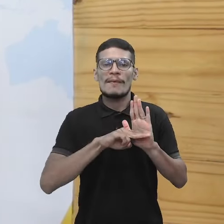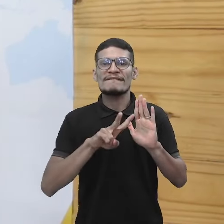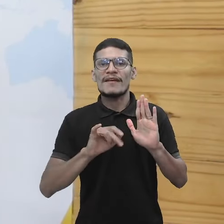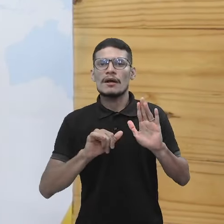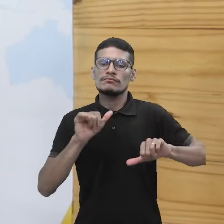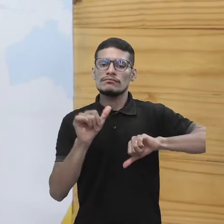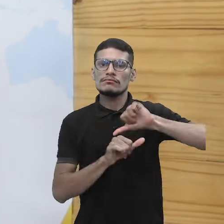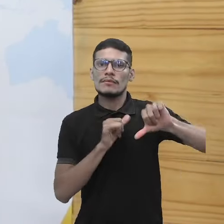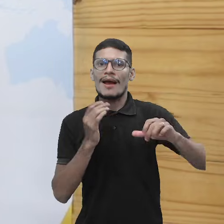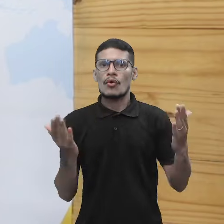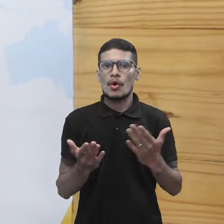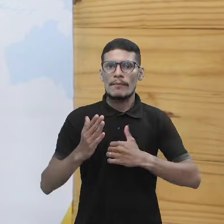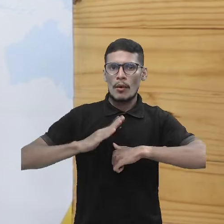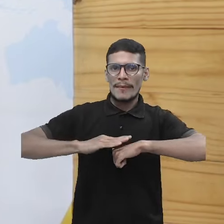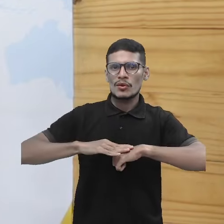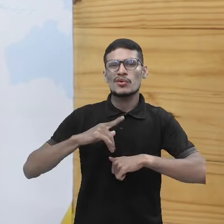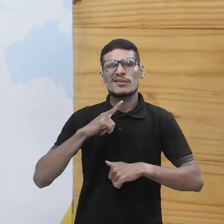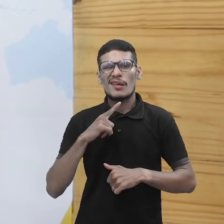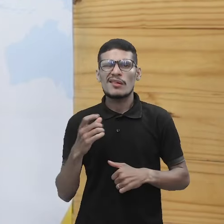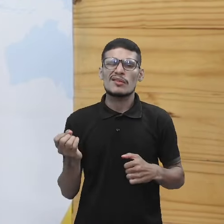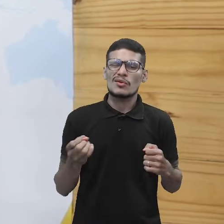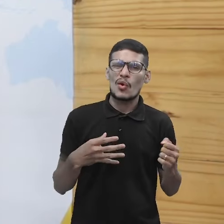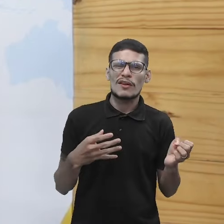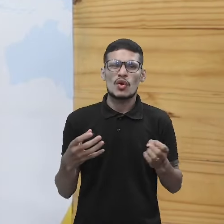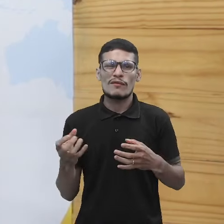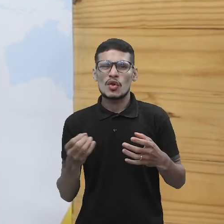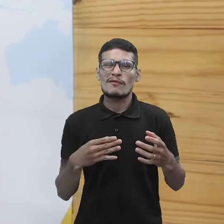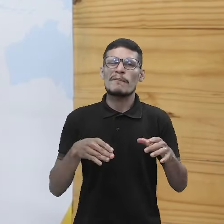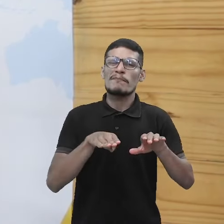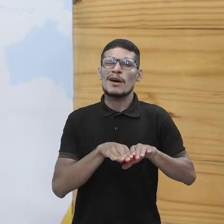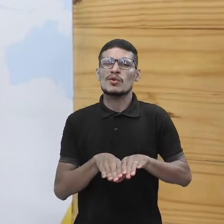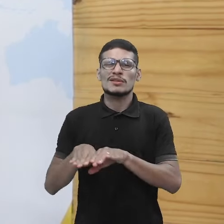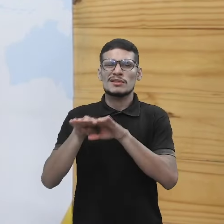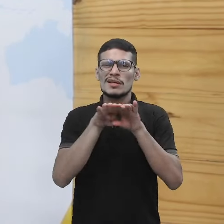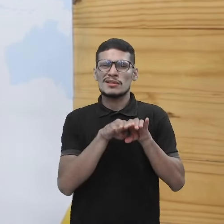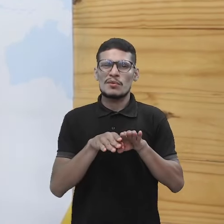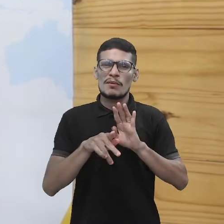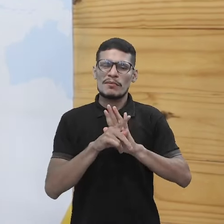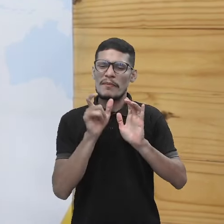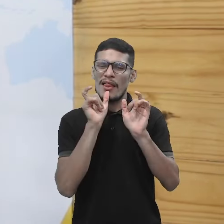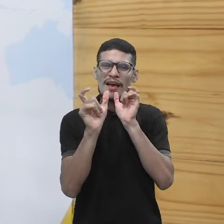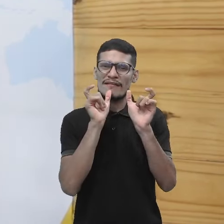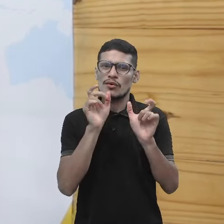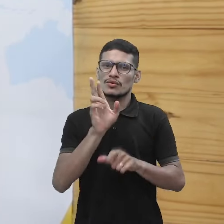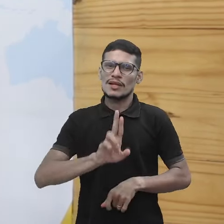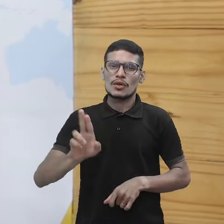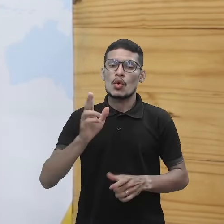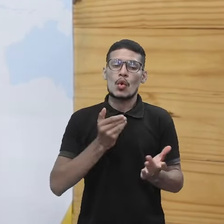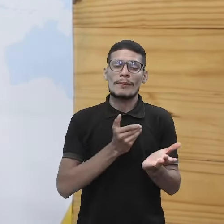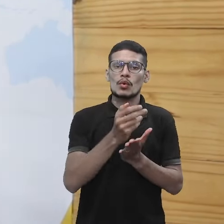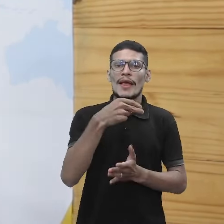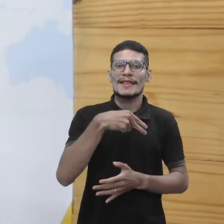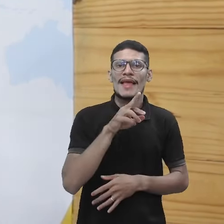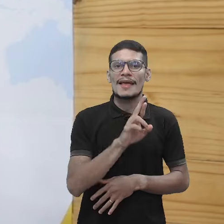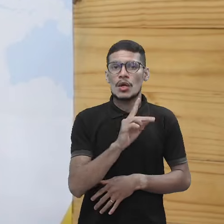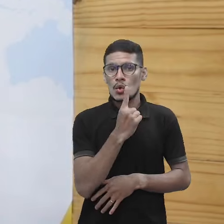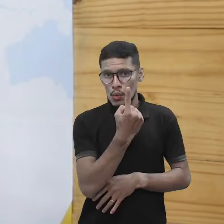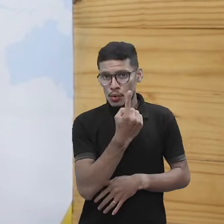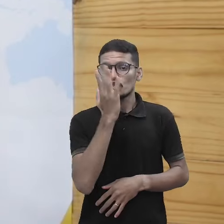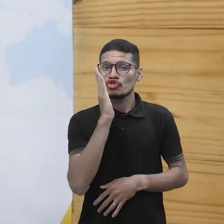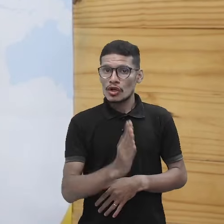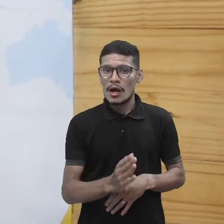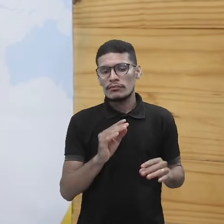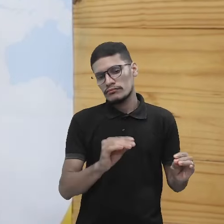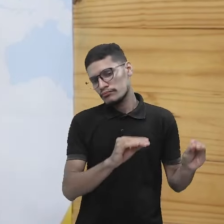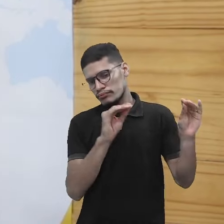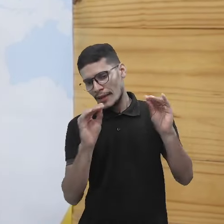momento agora que está sendo feita uma padronização de muitos termos utilizados. Começou aqui na NR1, já teve agora uma passagem pela